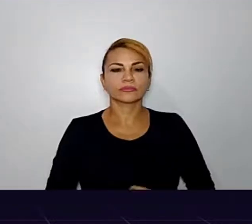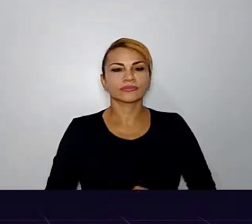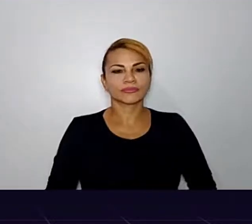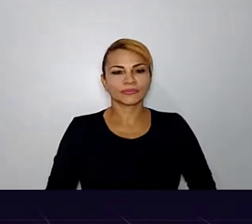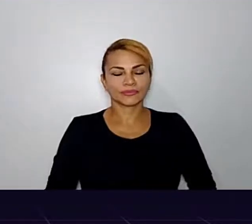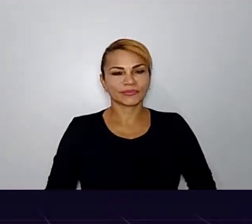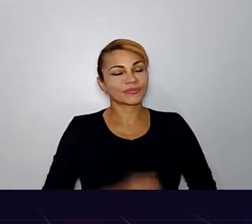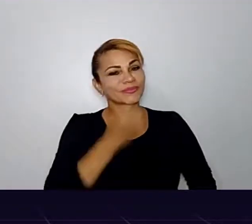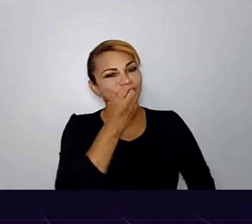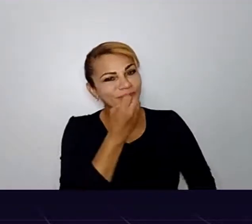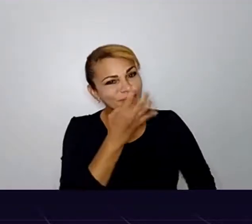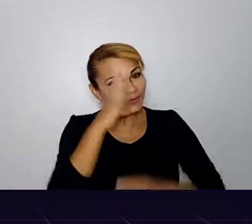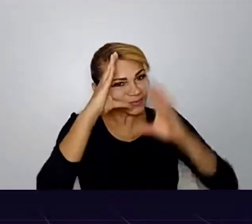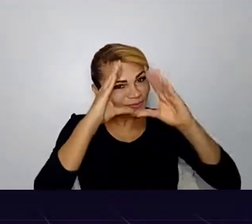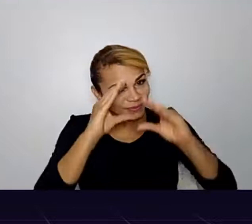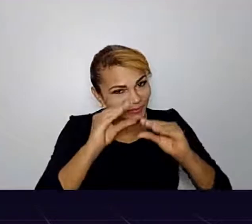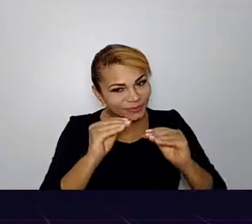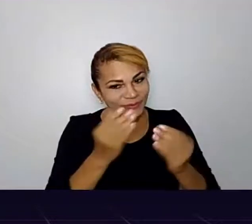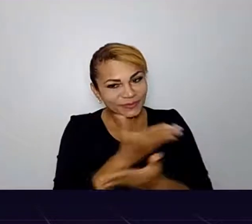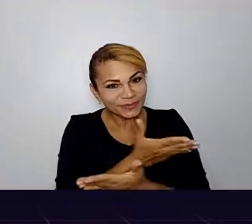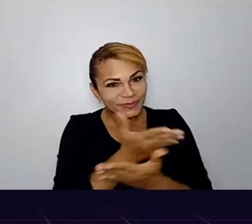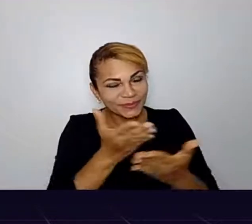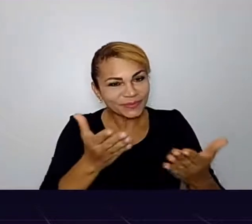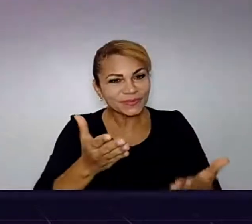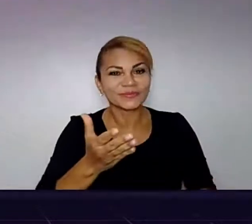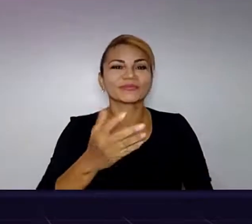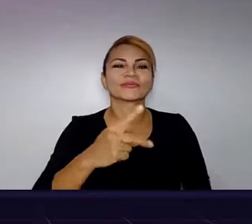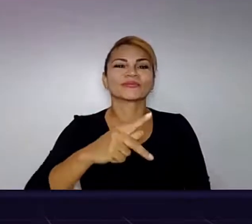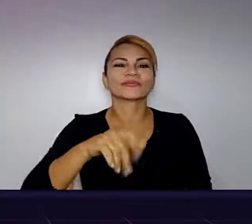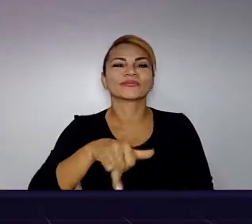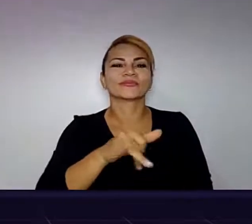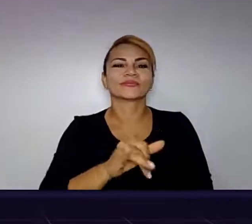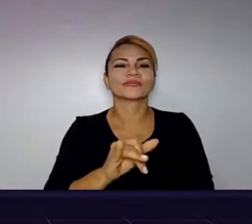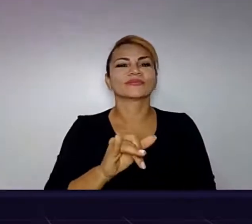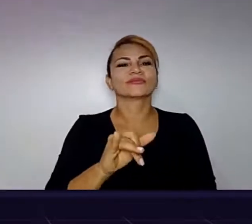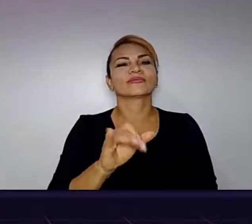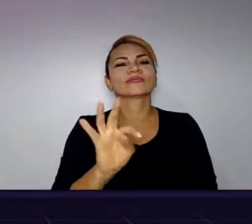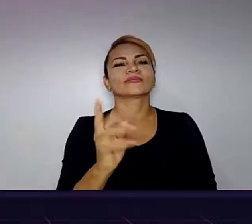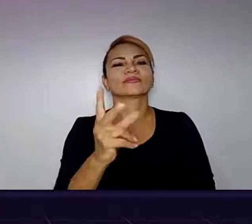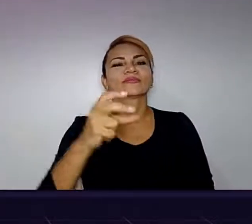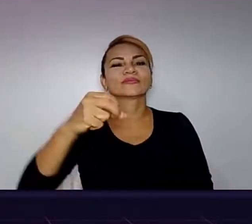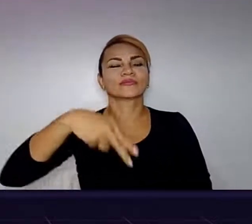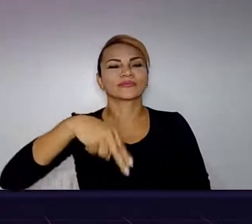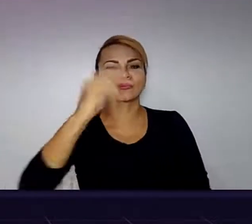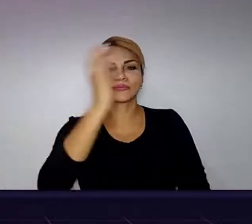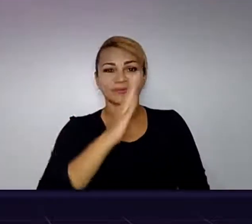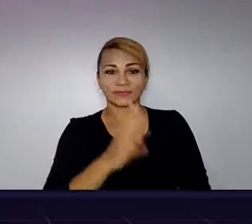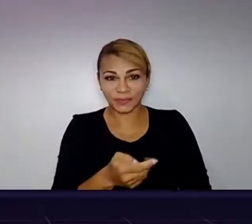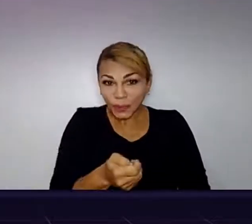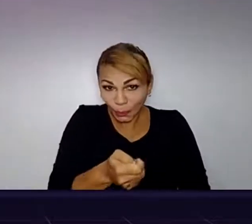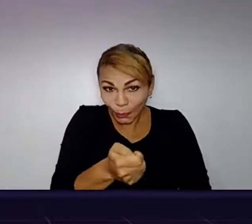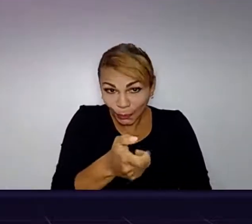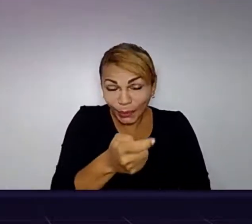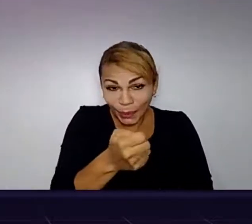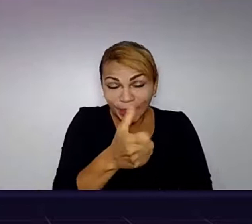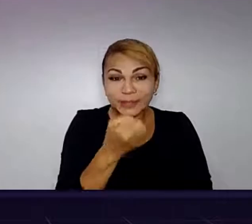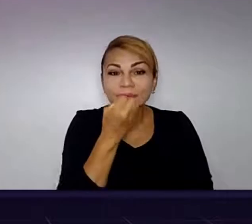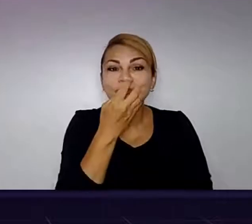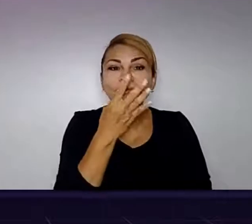Boa noite, Python Brasil, para quem está no Brasil, para quem está na Europa é quase bom dia, brincadeira e boa noite também.